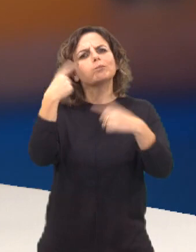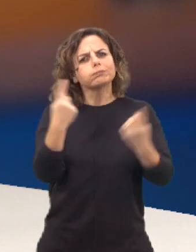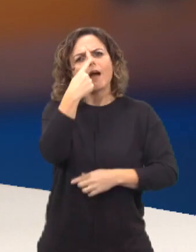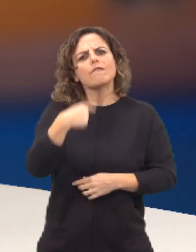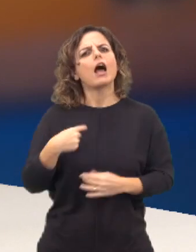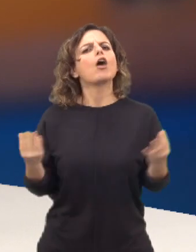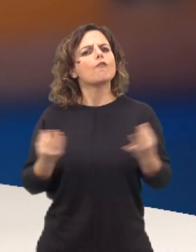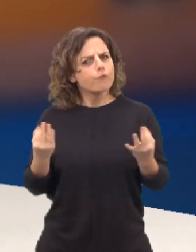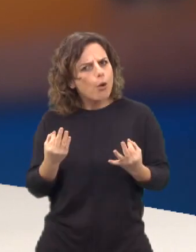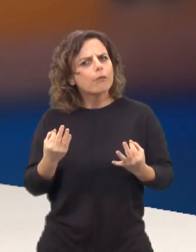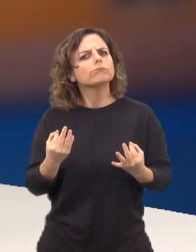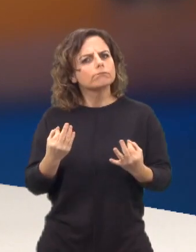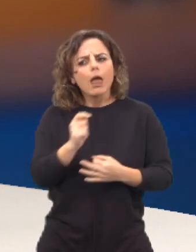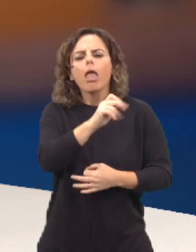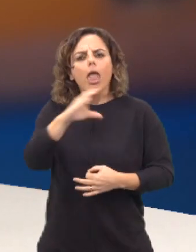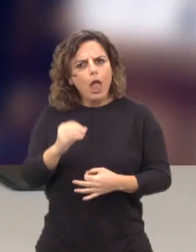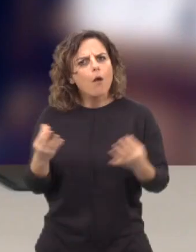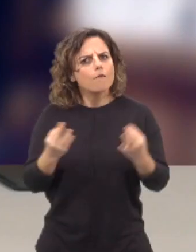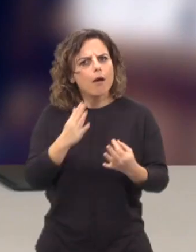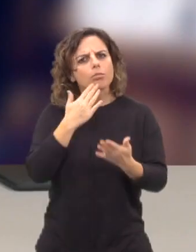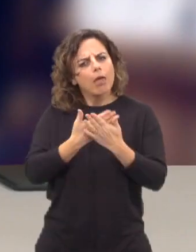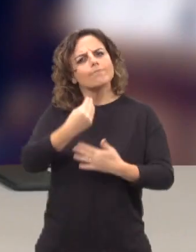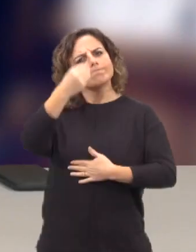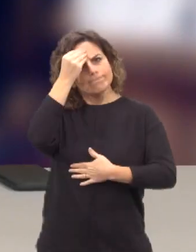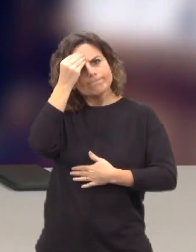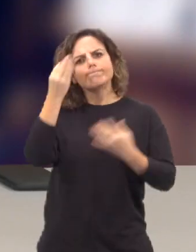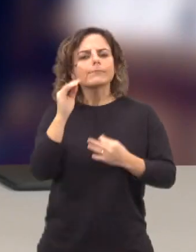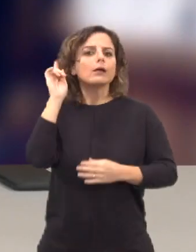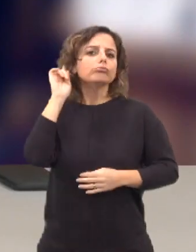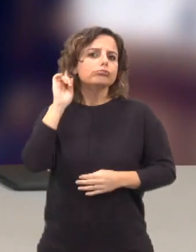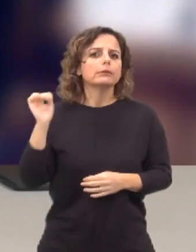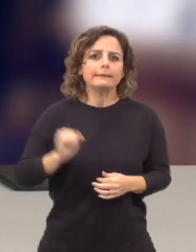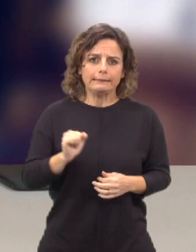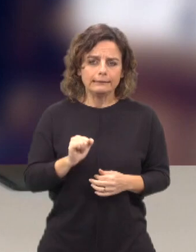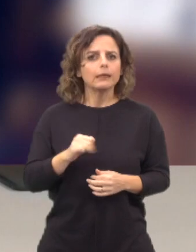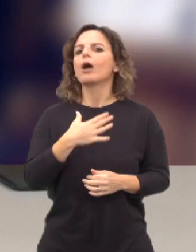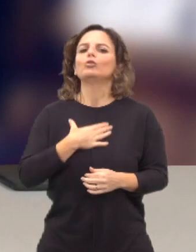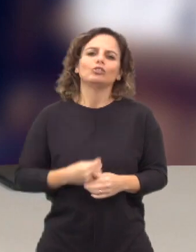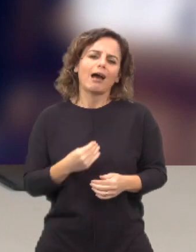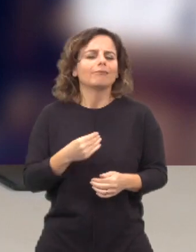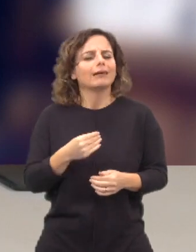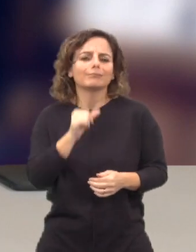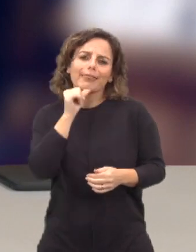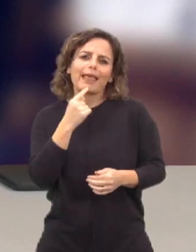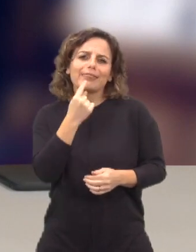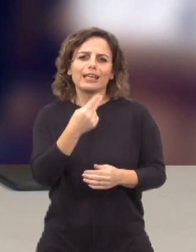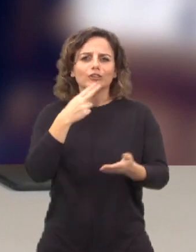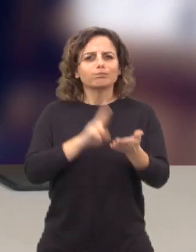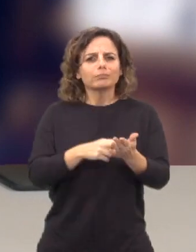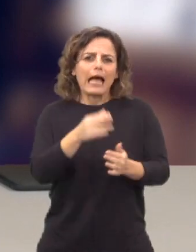o erro, aprender com o erro. E isso é algo muito importante. Obviamente que não gostaríamos de acertar sempre.